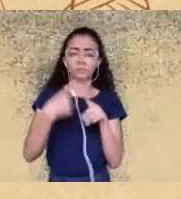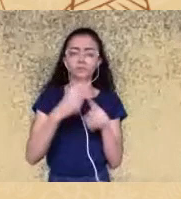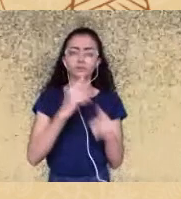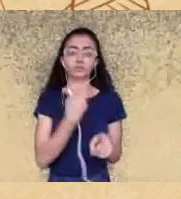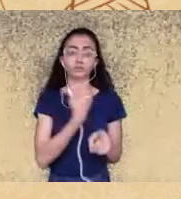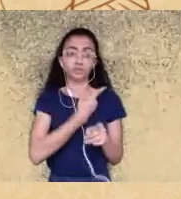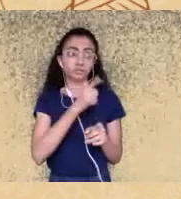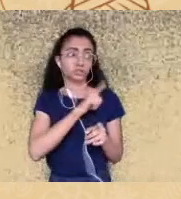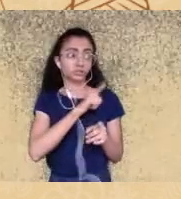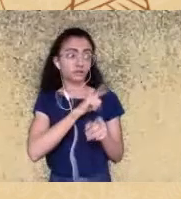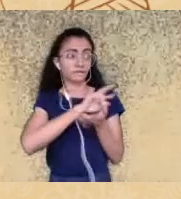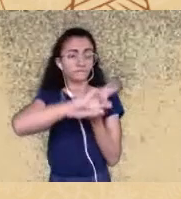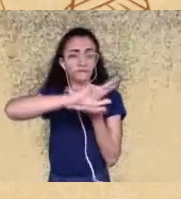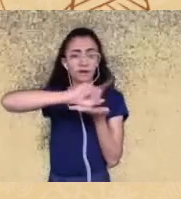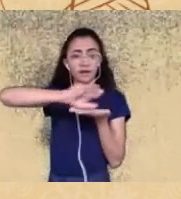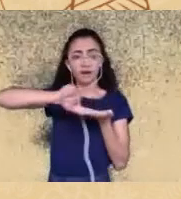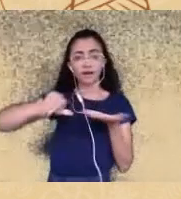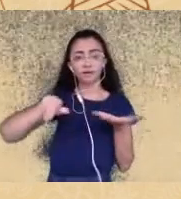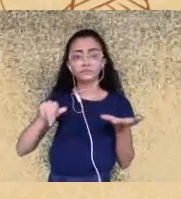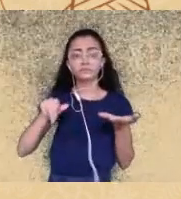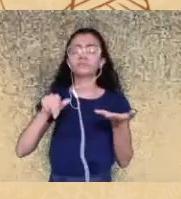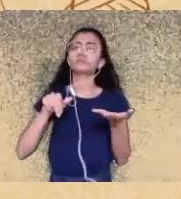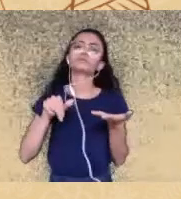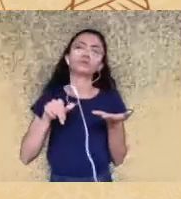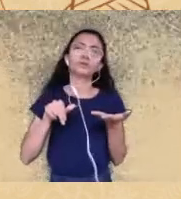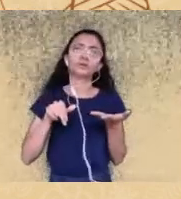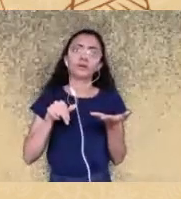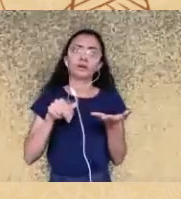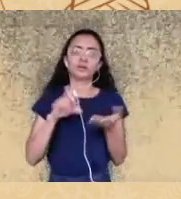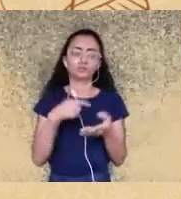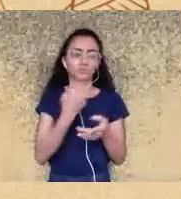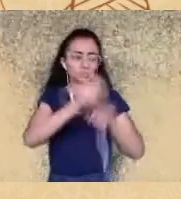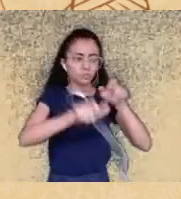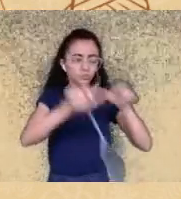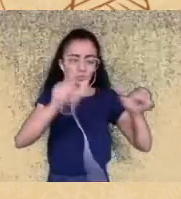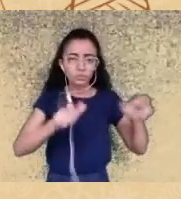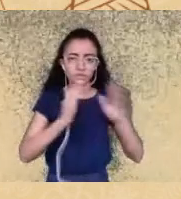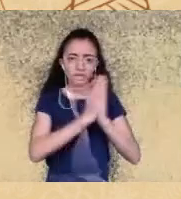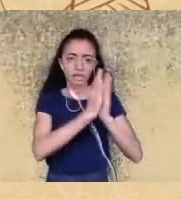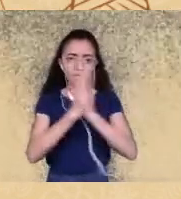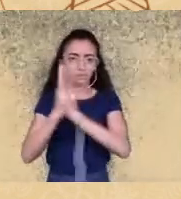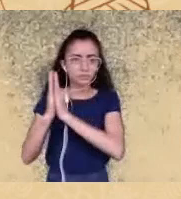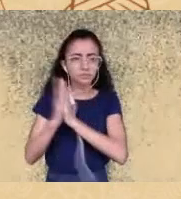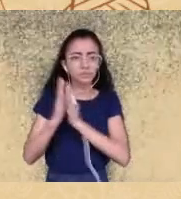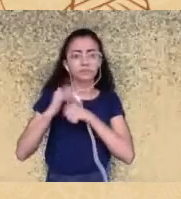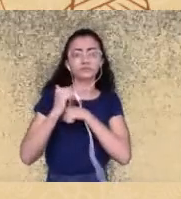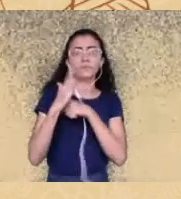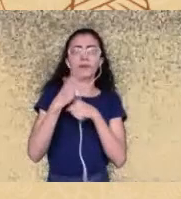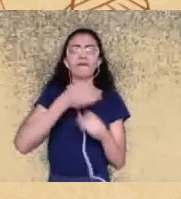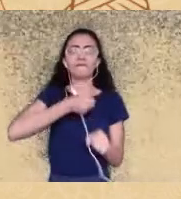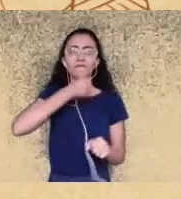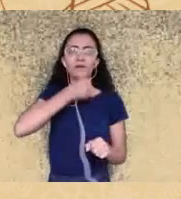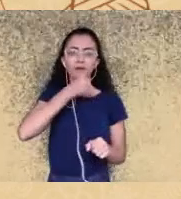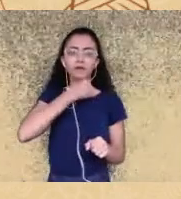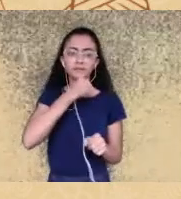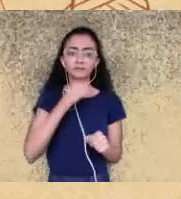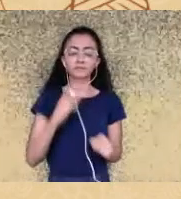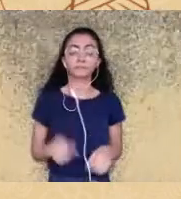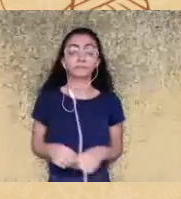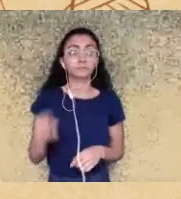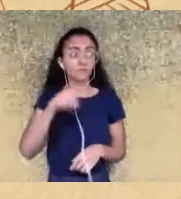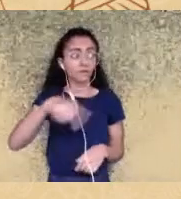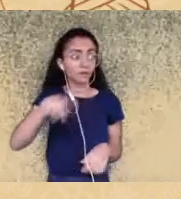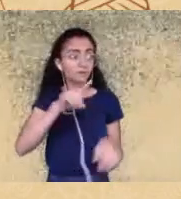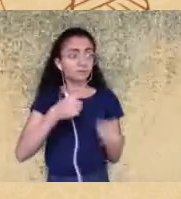que é como a gente chama as nossas rezadoras as mais velhas no povo Guarani Kaiowá que elas são perseguidas as